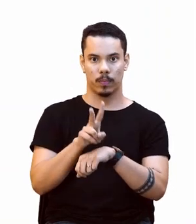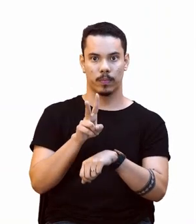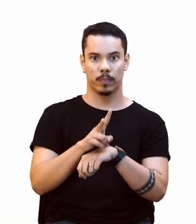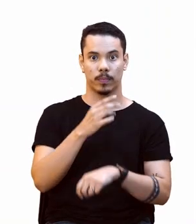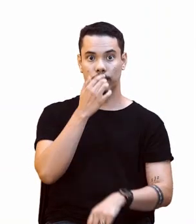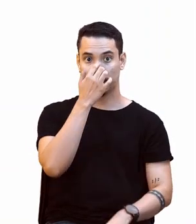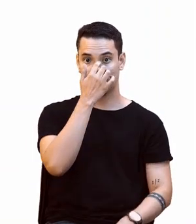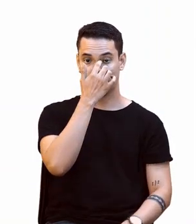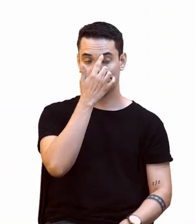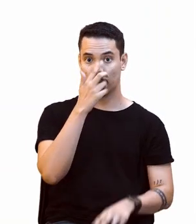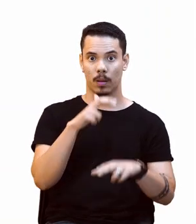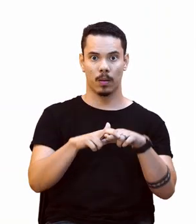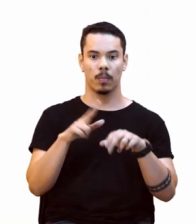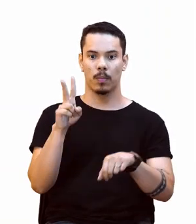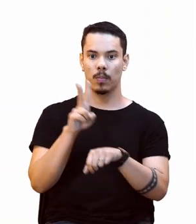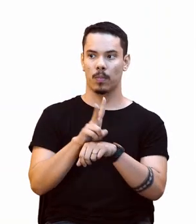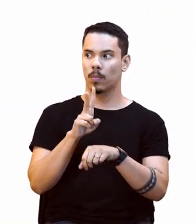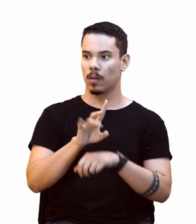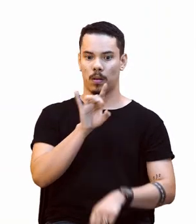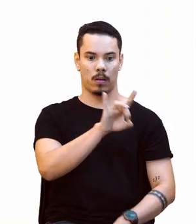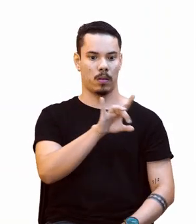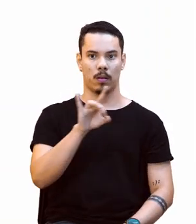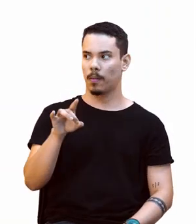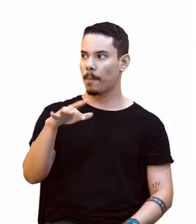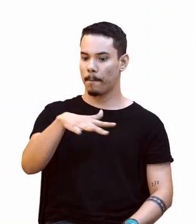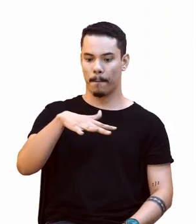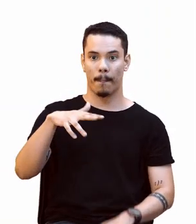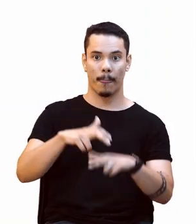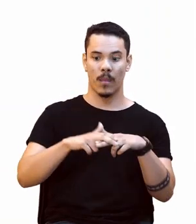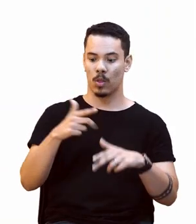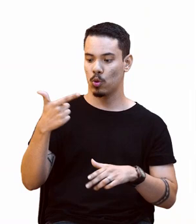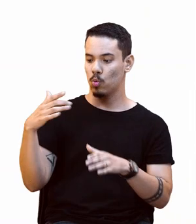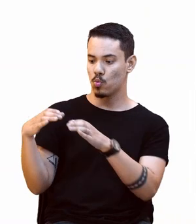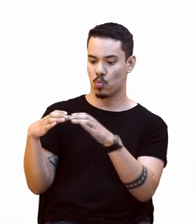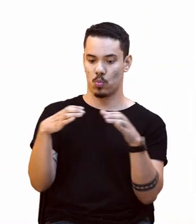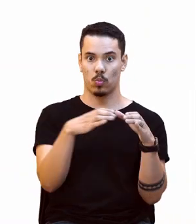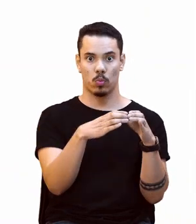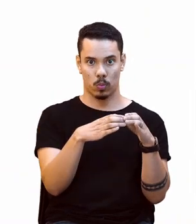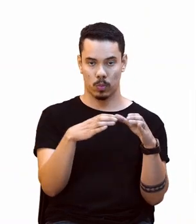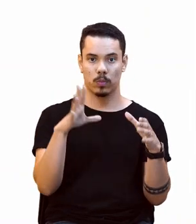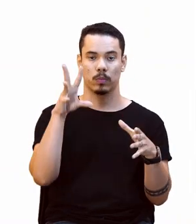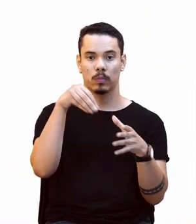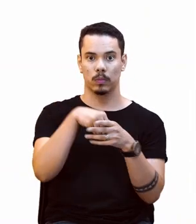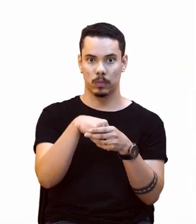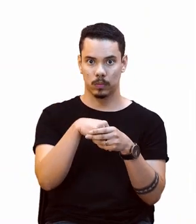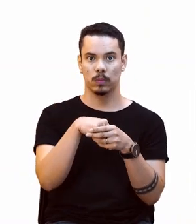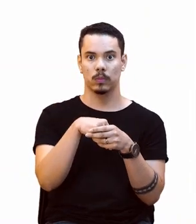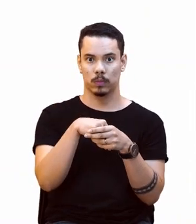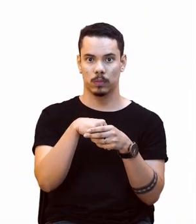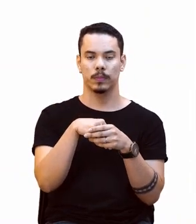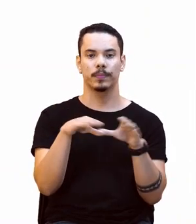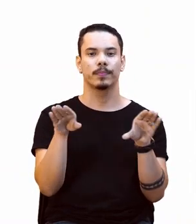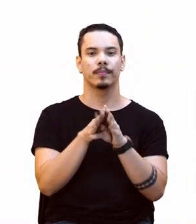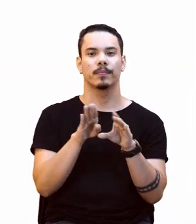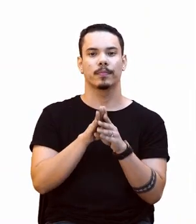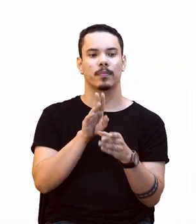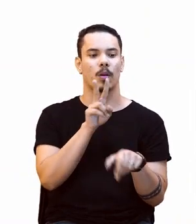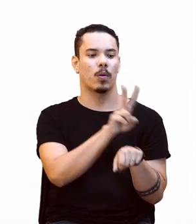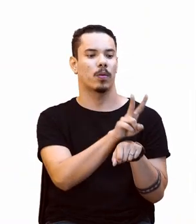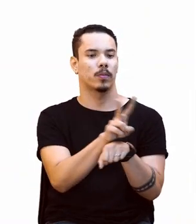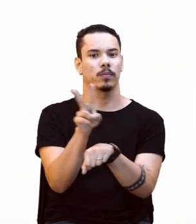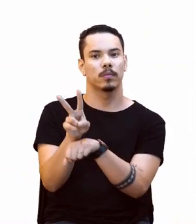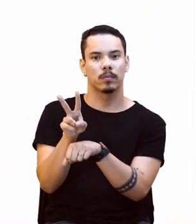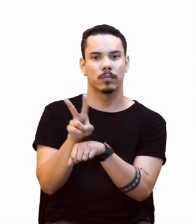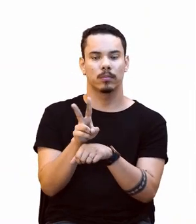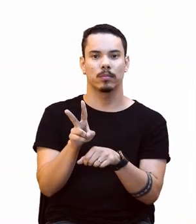para proteger o meio ambiente em cada território. E há dois grupos, né? Dessa unidade de conservação integral,